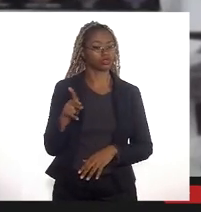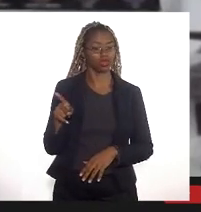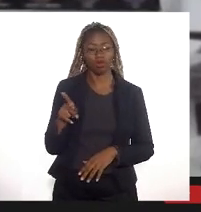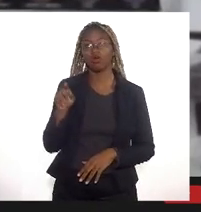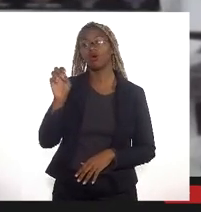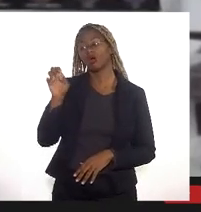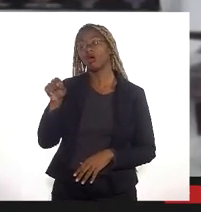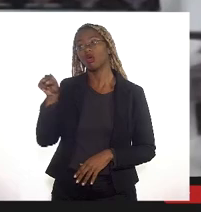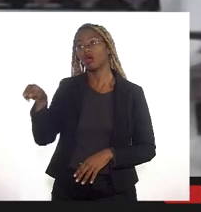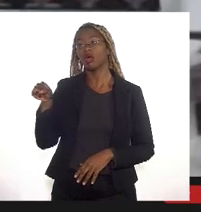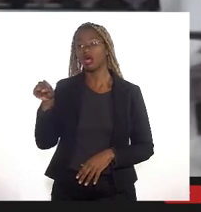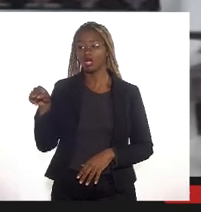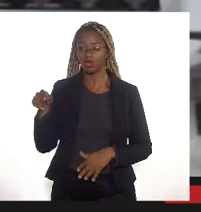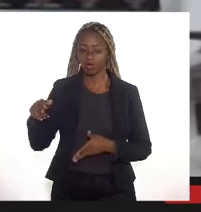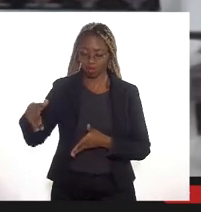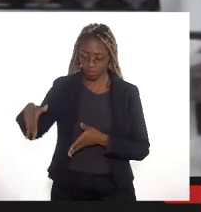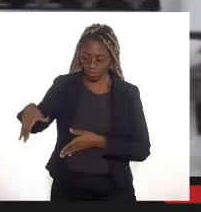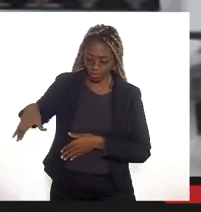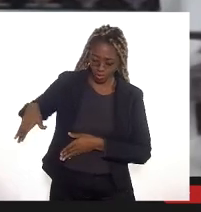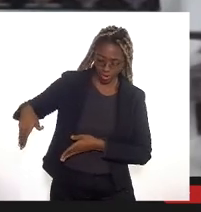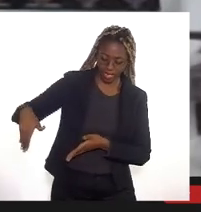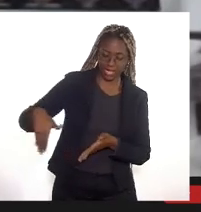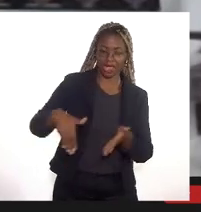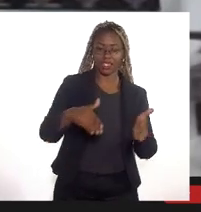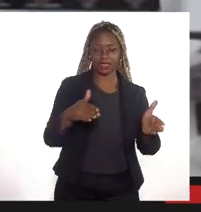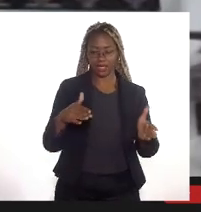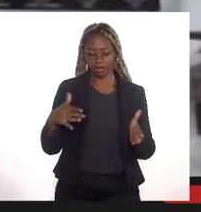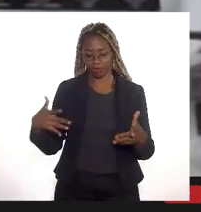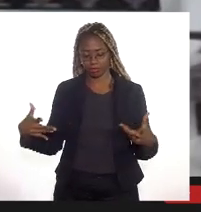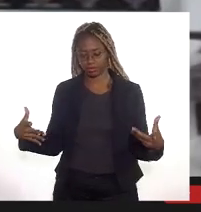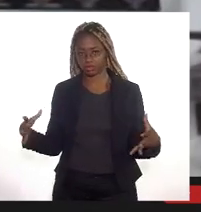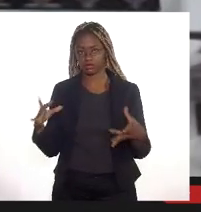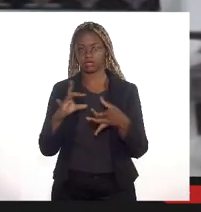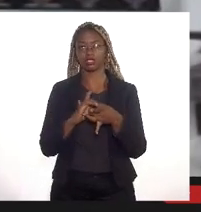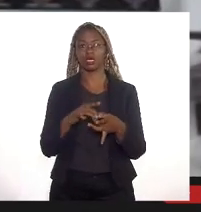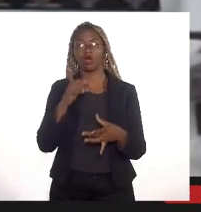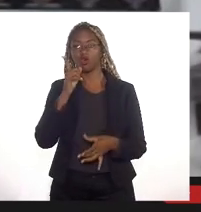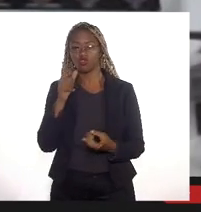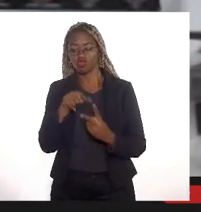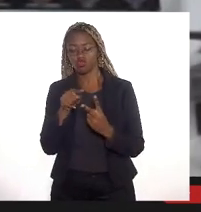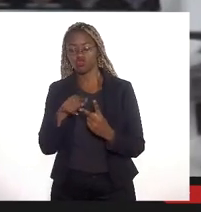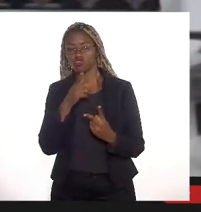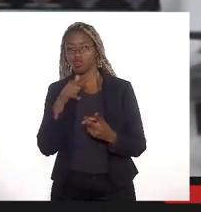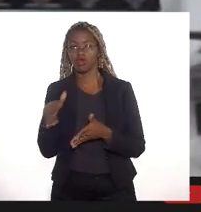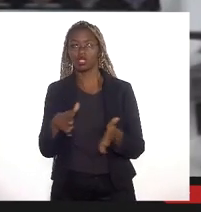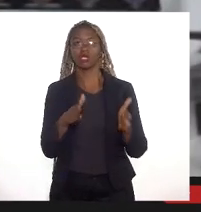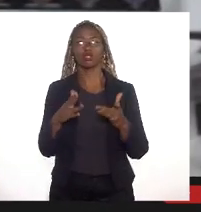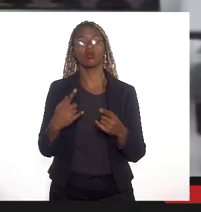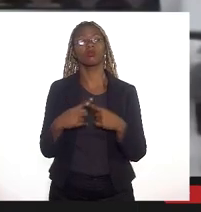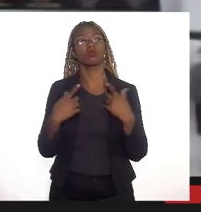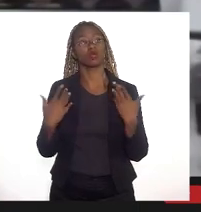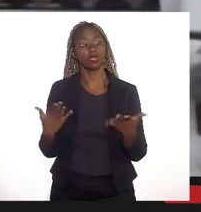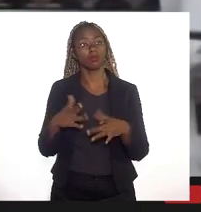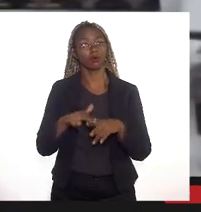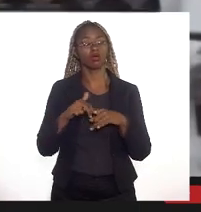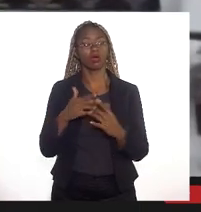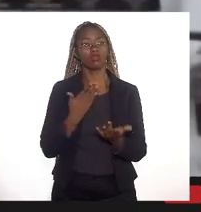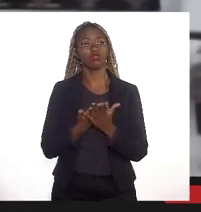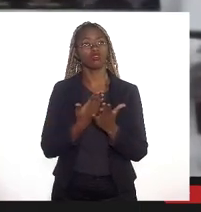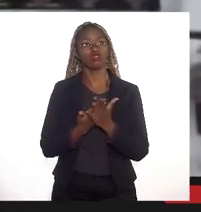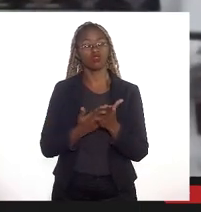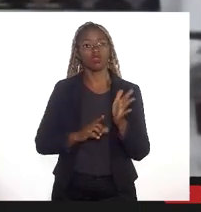canal que vai interligar tanto o Rio Iguaçu quanto o Rio Salapuí por quê? porque o estudo que ele vai